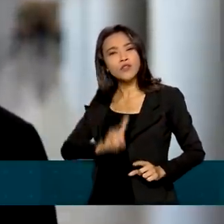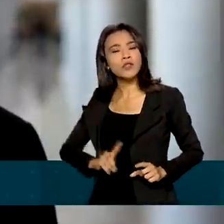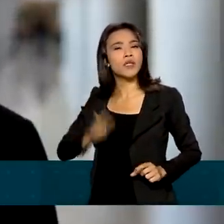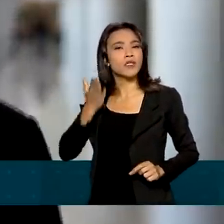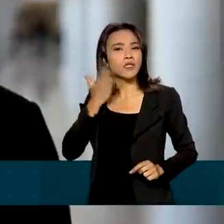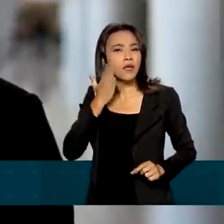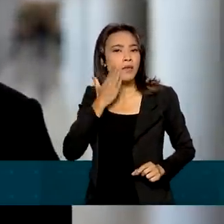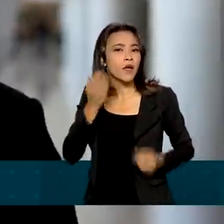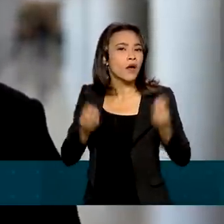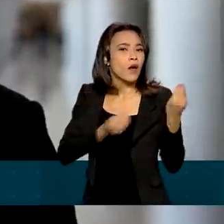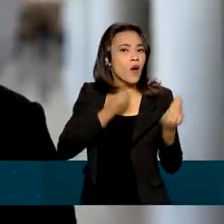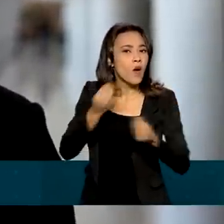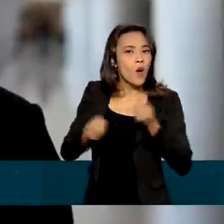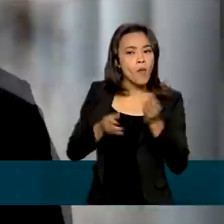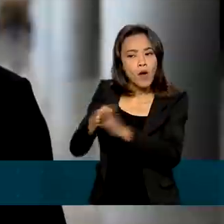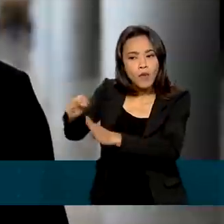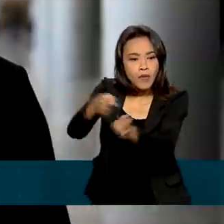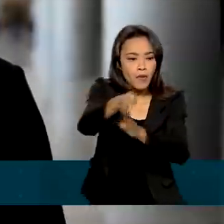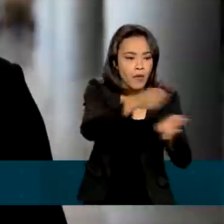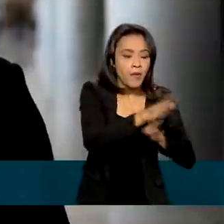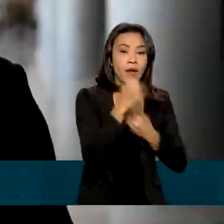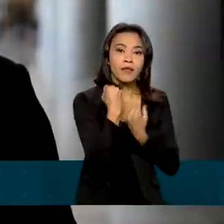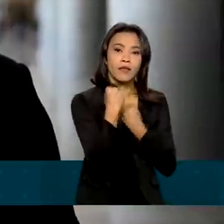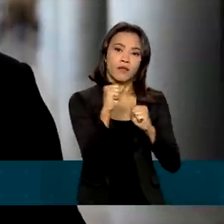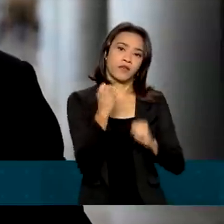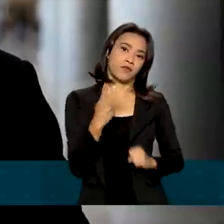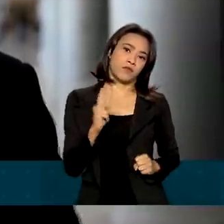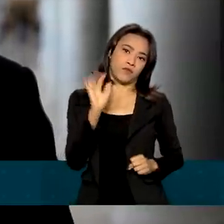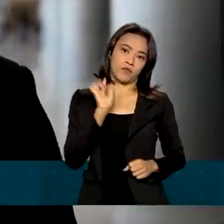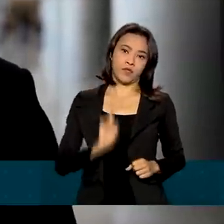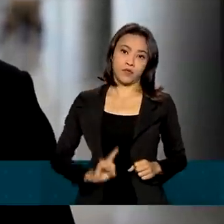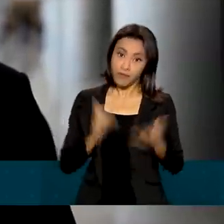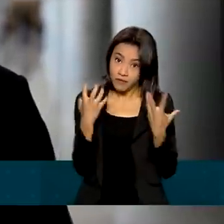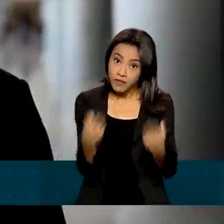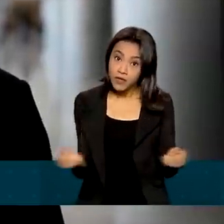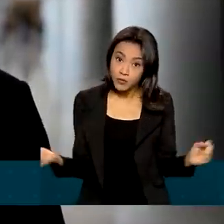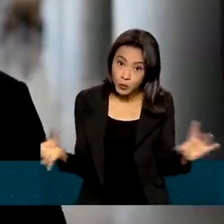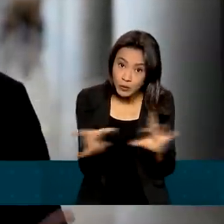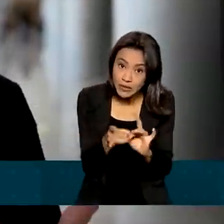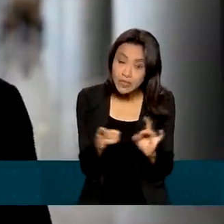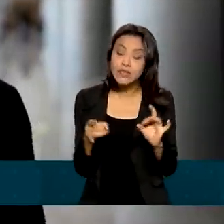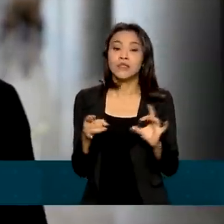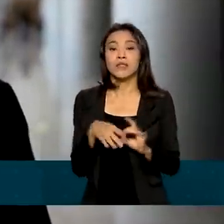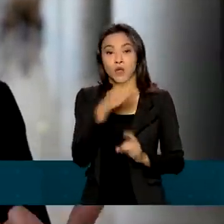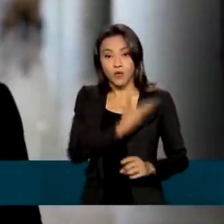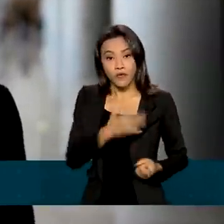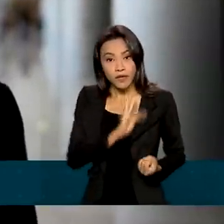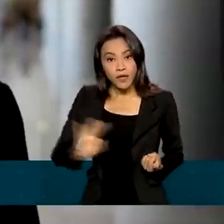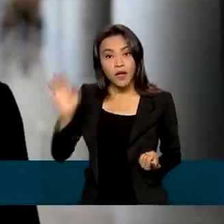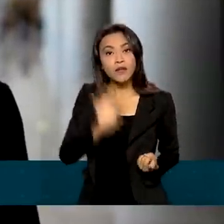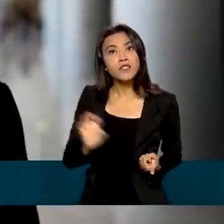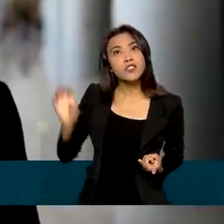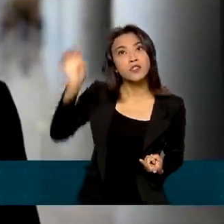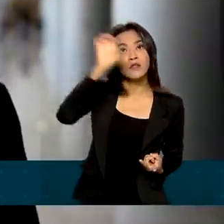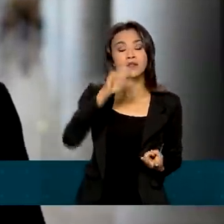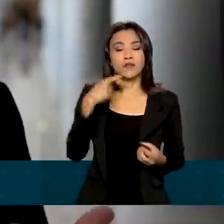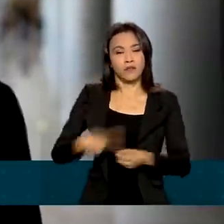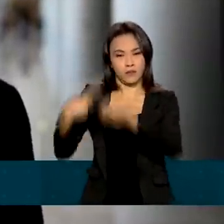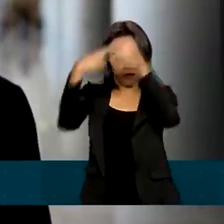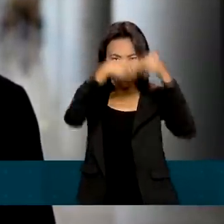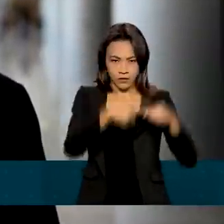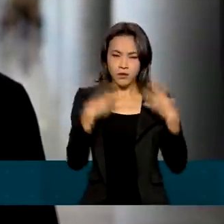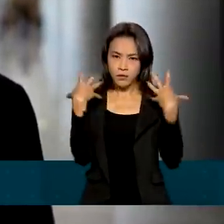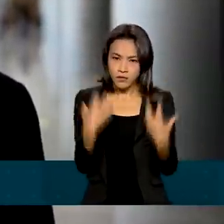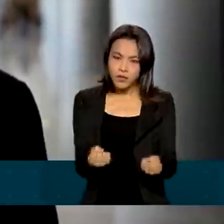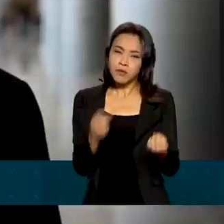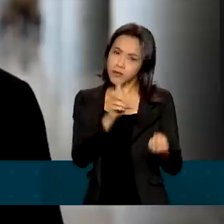a comunidade em defesa dos seus direitos. Vamos unir a União, os estados, o município, o Distrito Federal, e